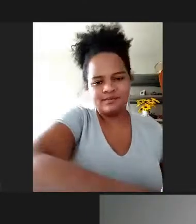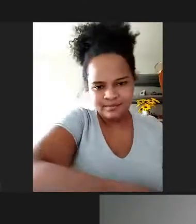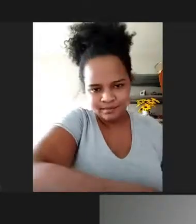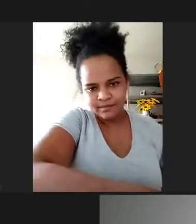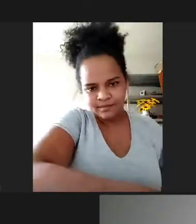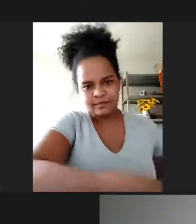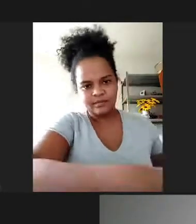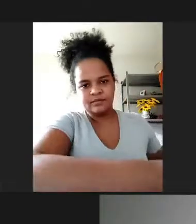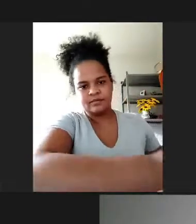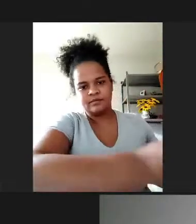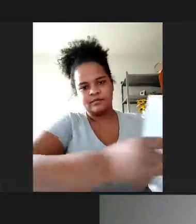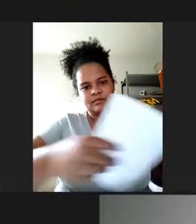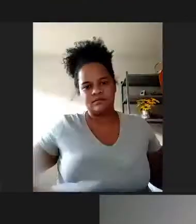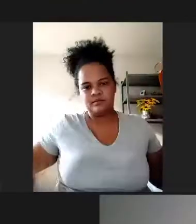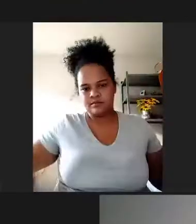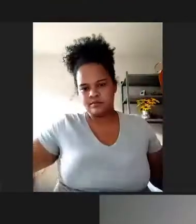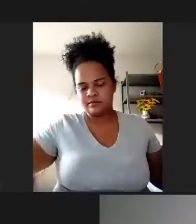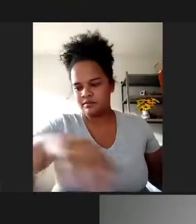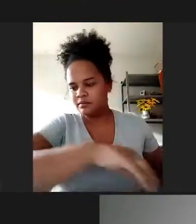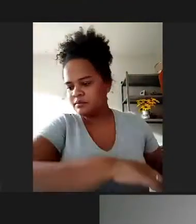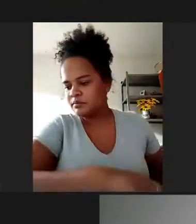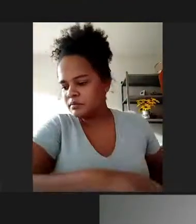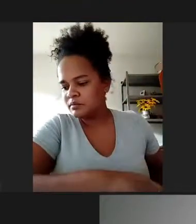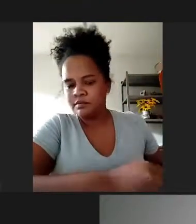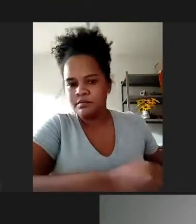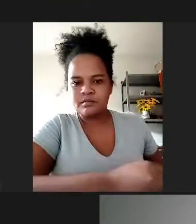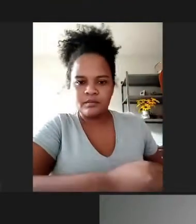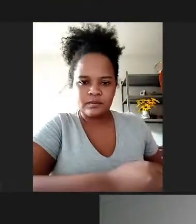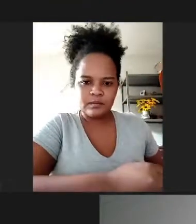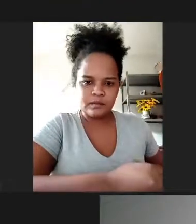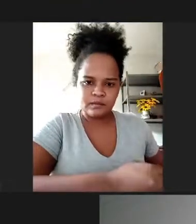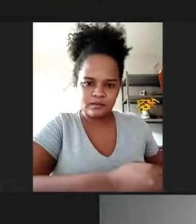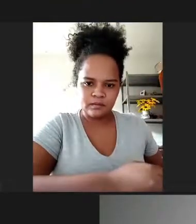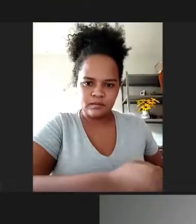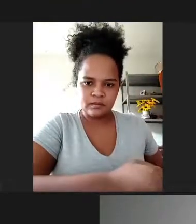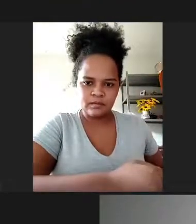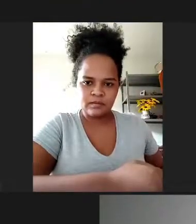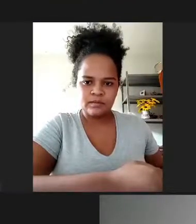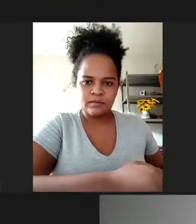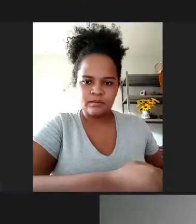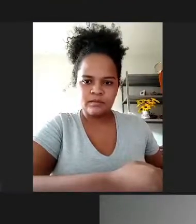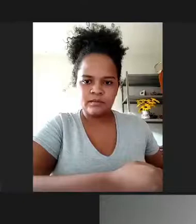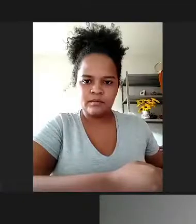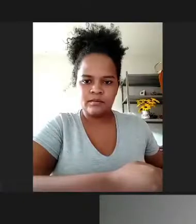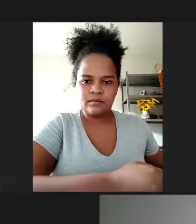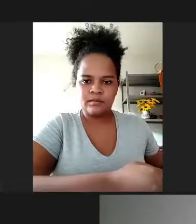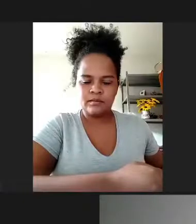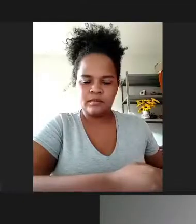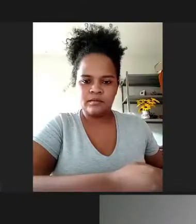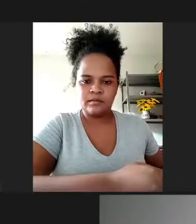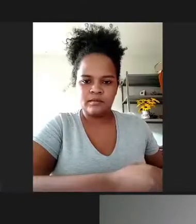Executivo Municipal foi aprovado por unanimidade em primeiro turno. com isso nós